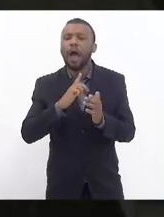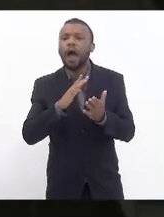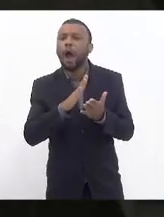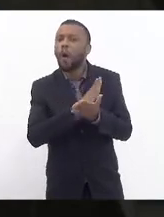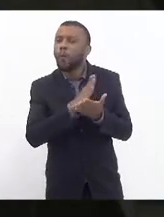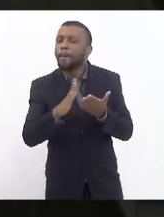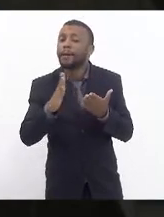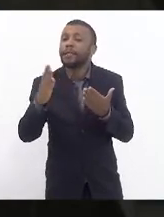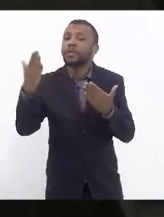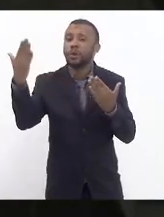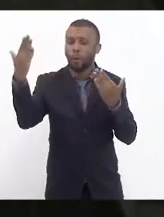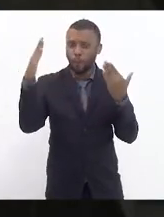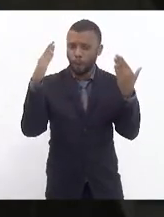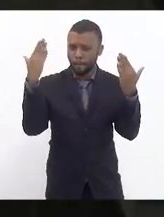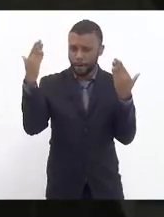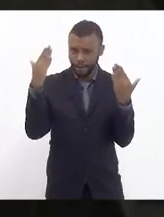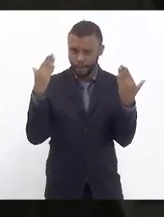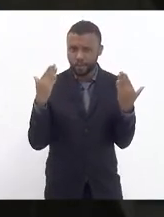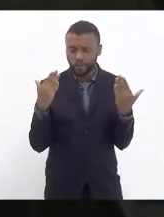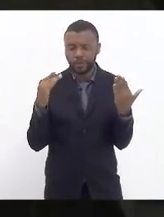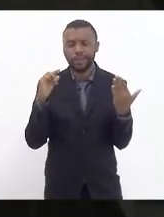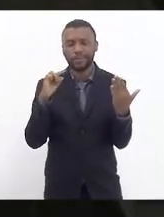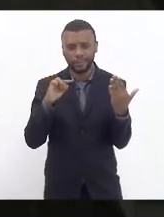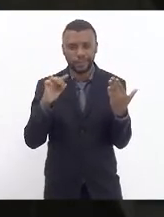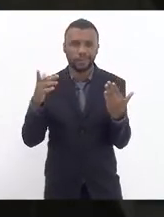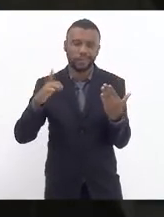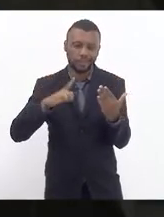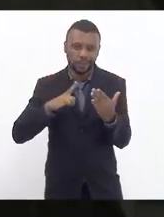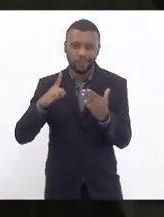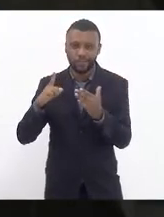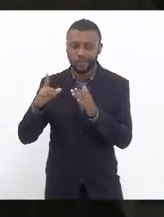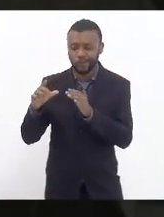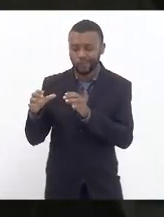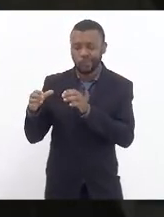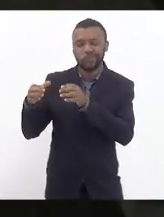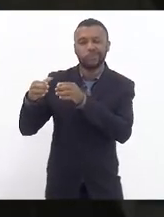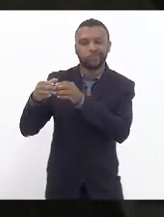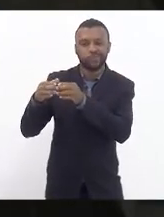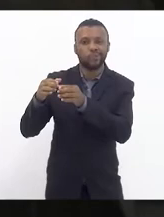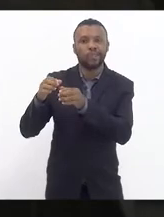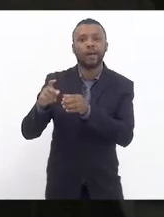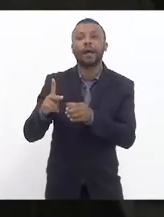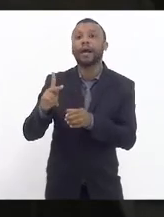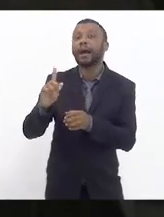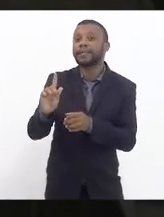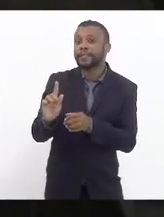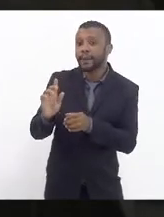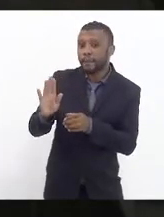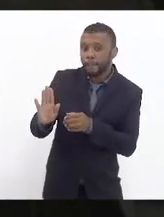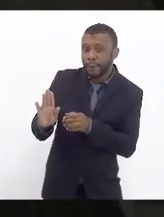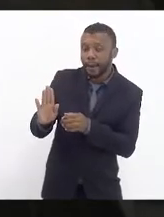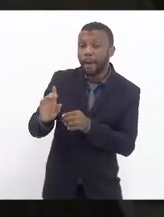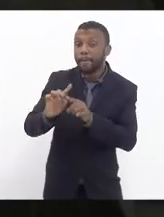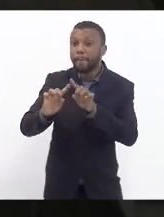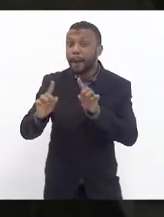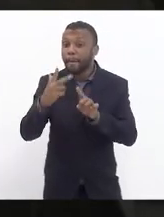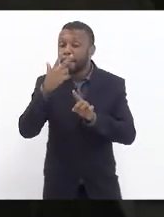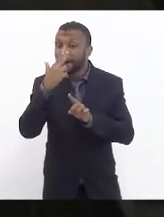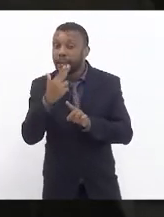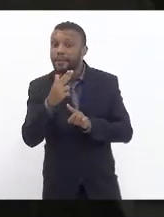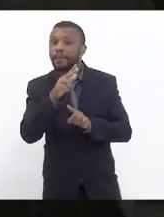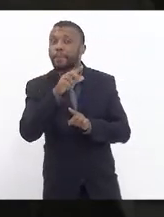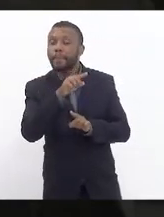comparações, já que ele foi oriundo da KGB, mas ele comparasse mais com as forças